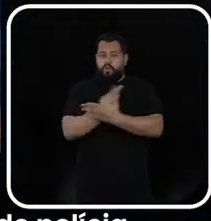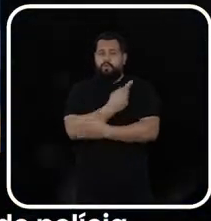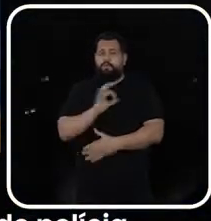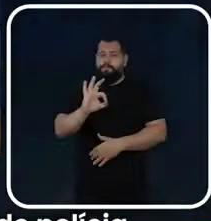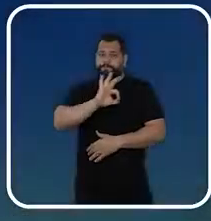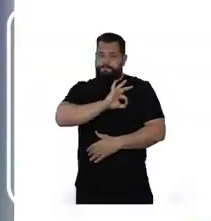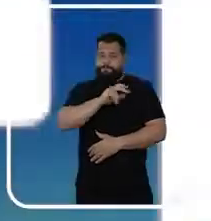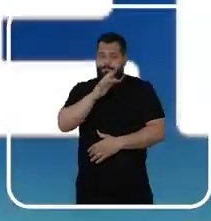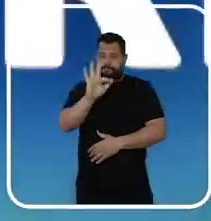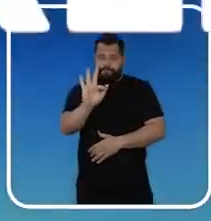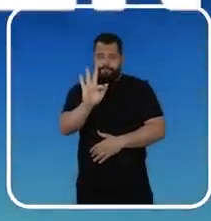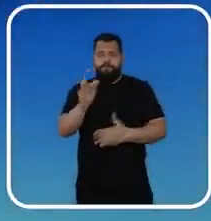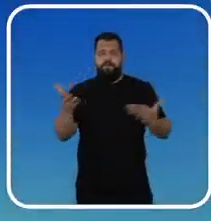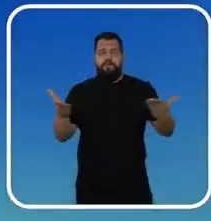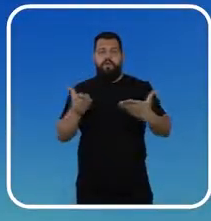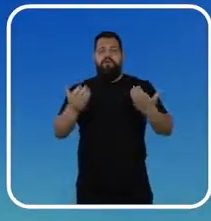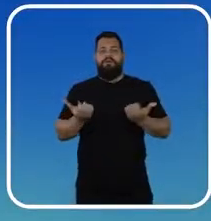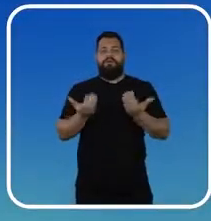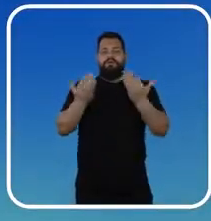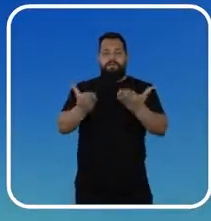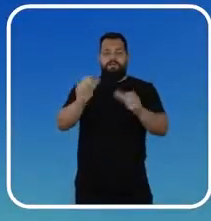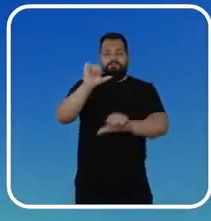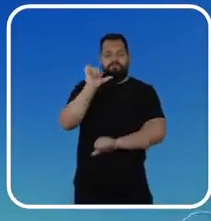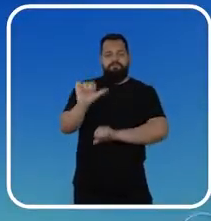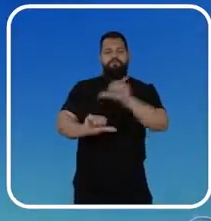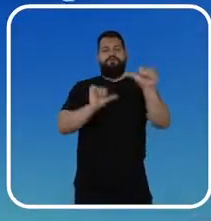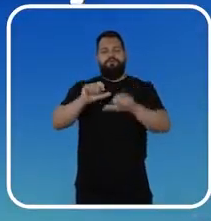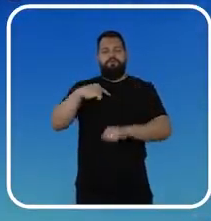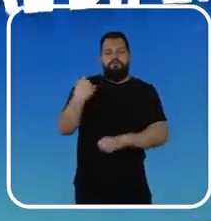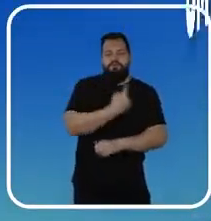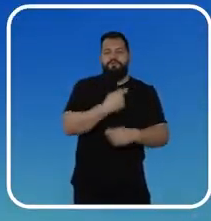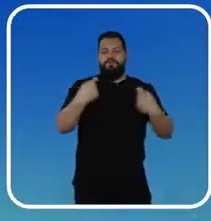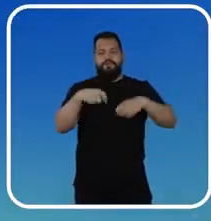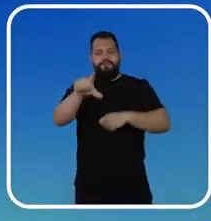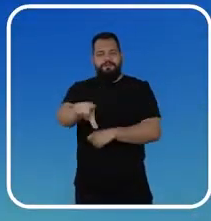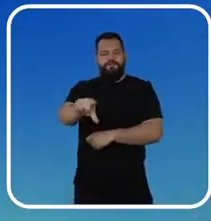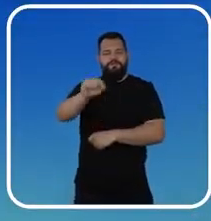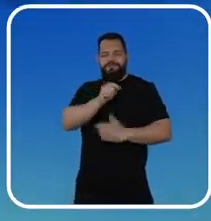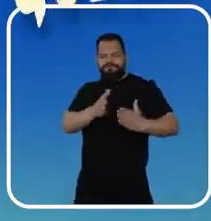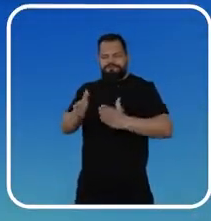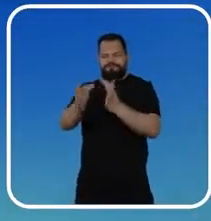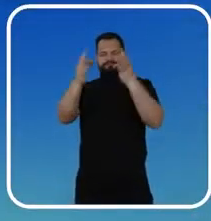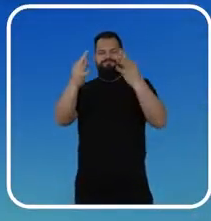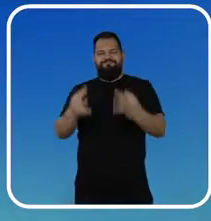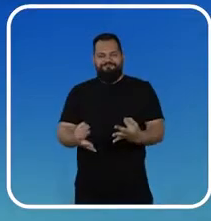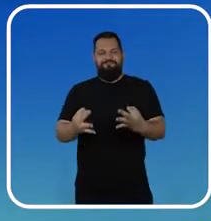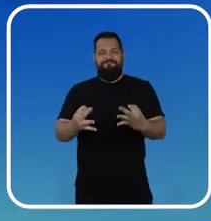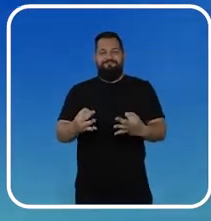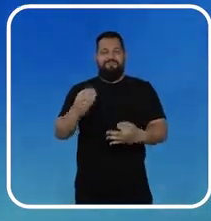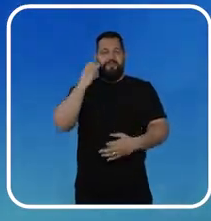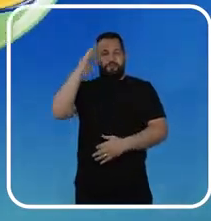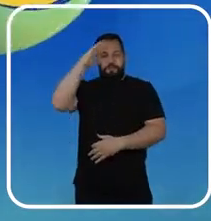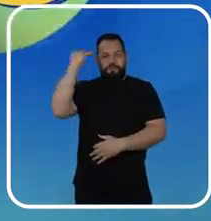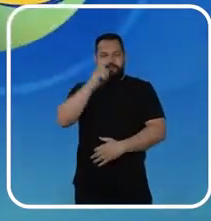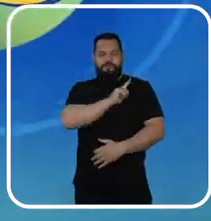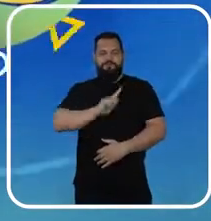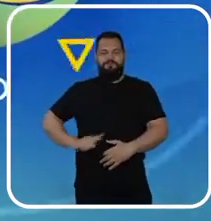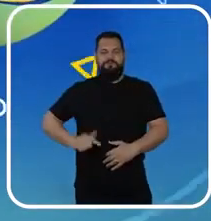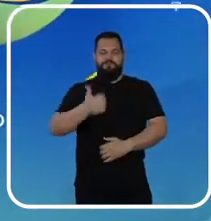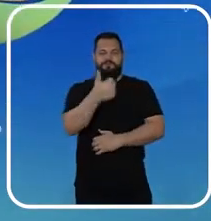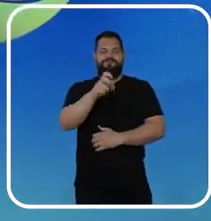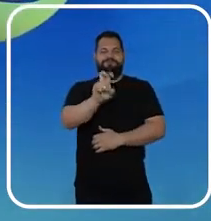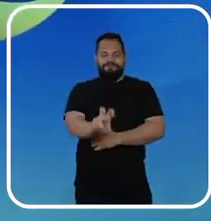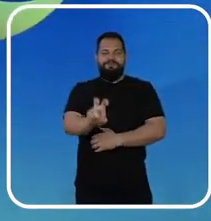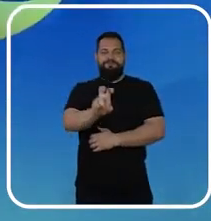caso de polícia Dessa vez a gente quer fazer um Acre diferente A gente tem que escolher um caminho diferente Mara